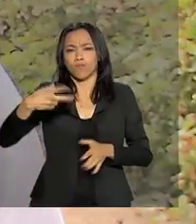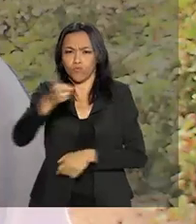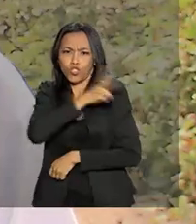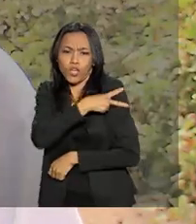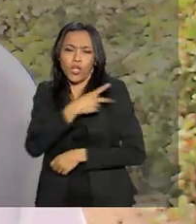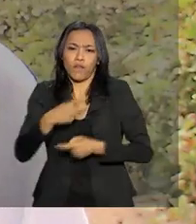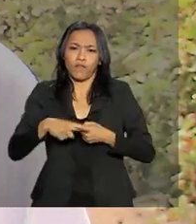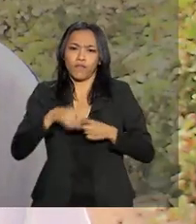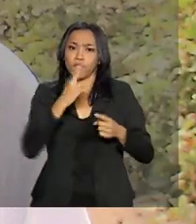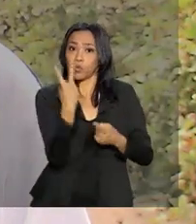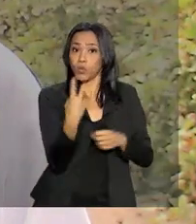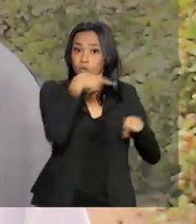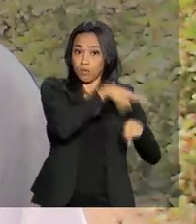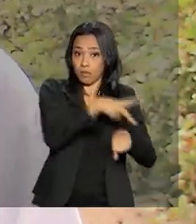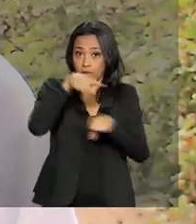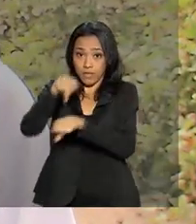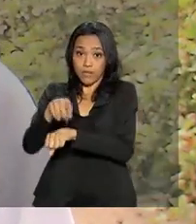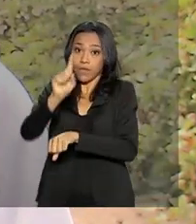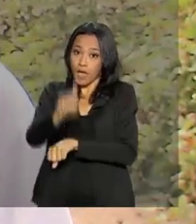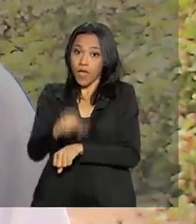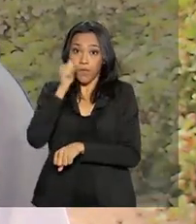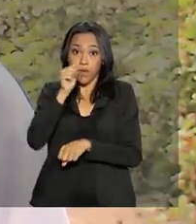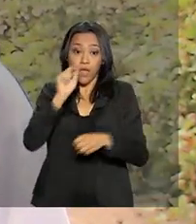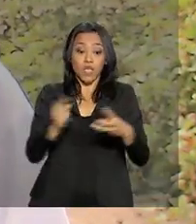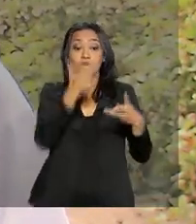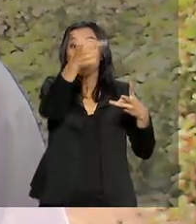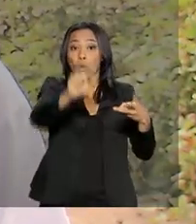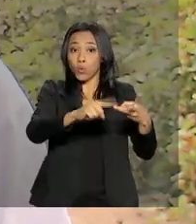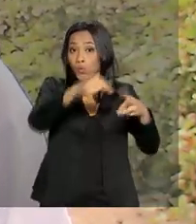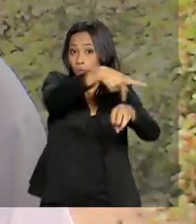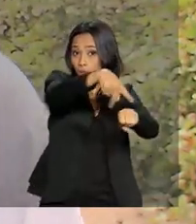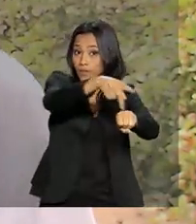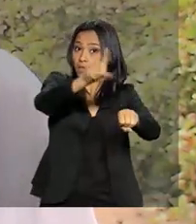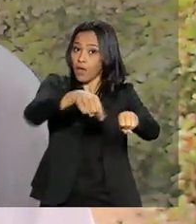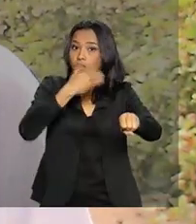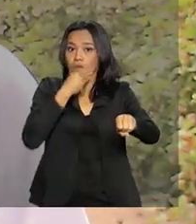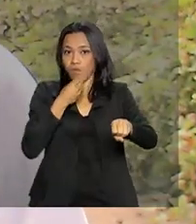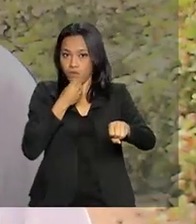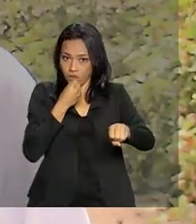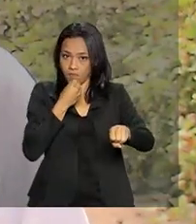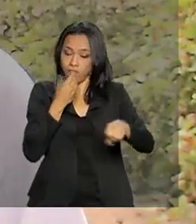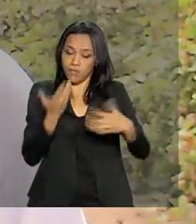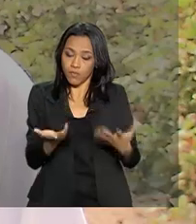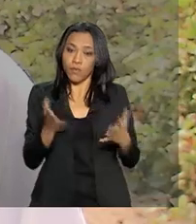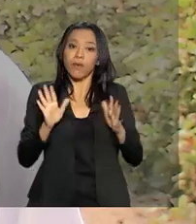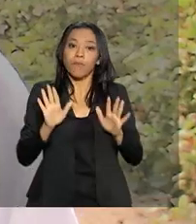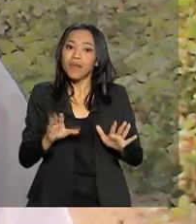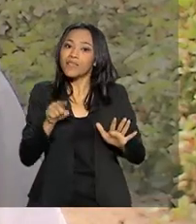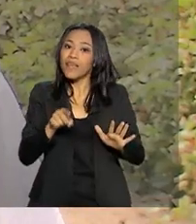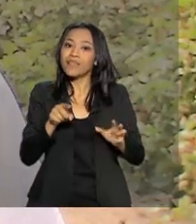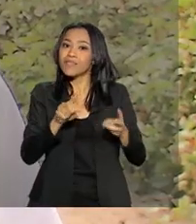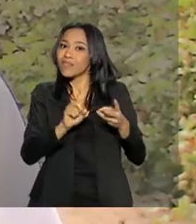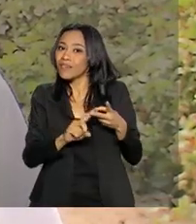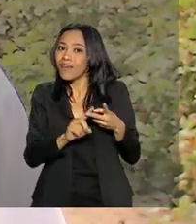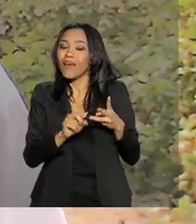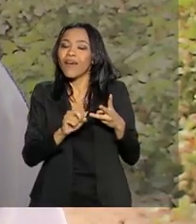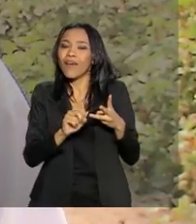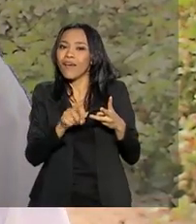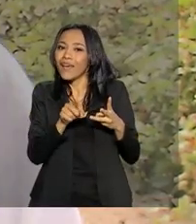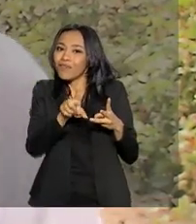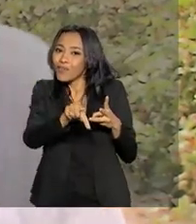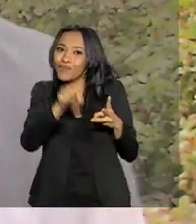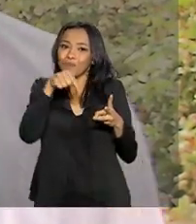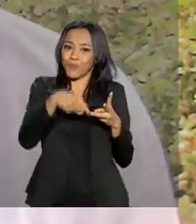Quênia quanto na Tanzânia, são mulheres. E no Burundi, há um homem. Mas essa é uma exceção dentro dos projetos,